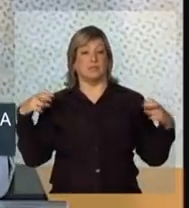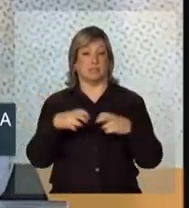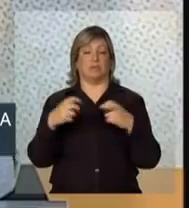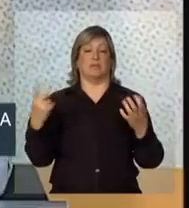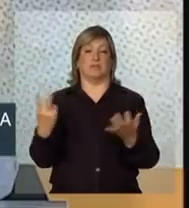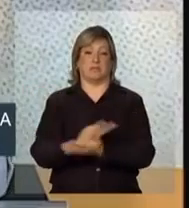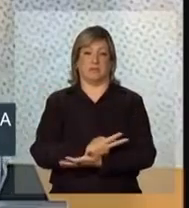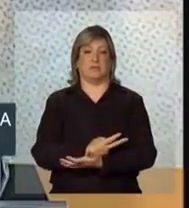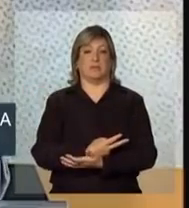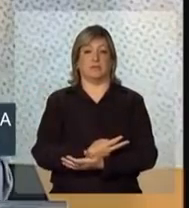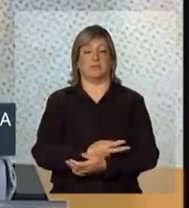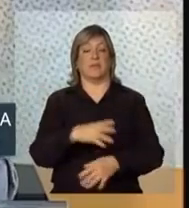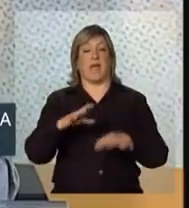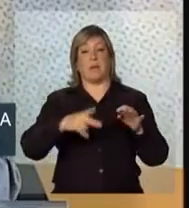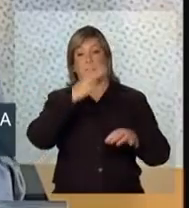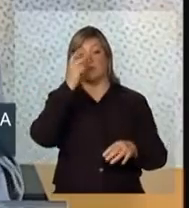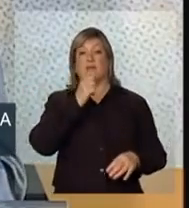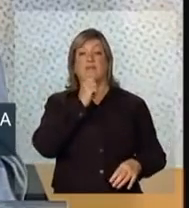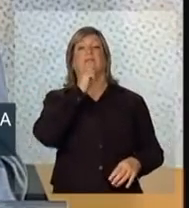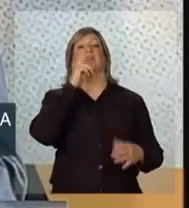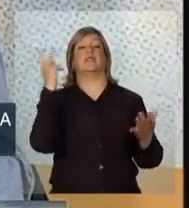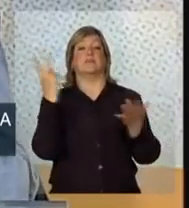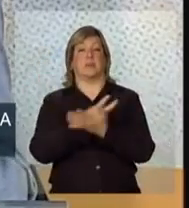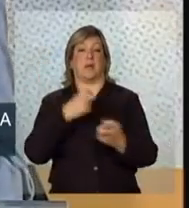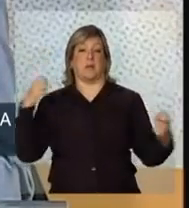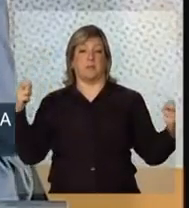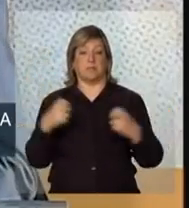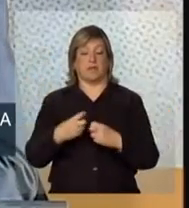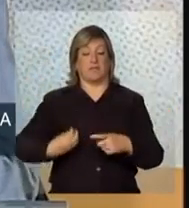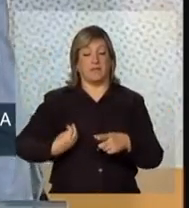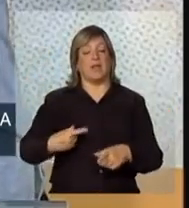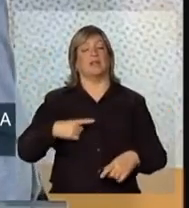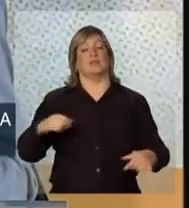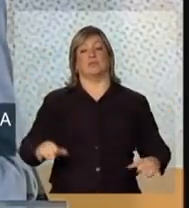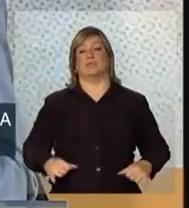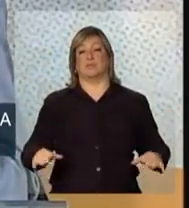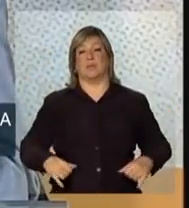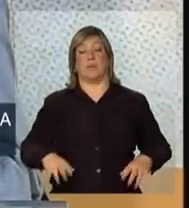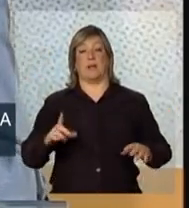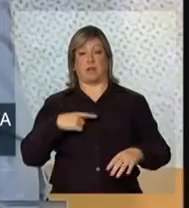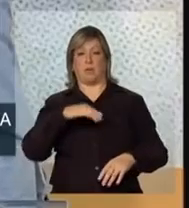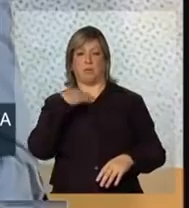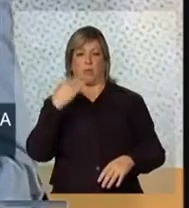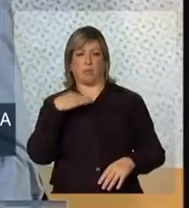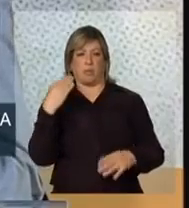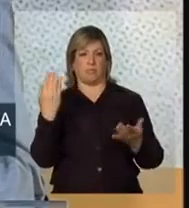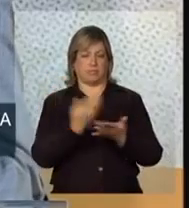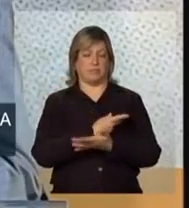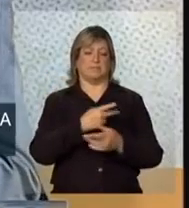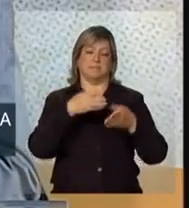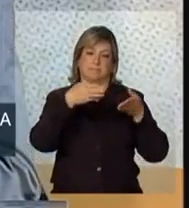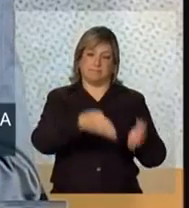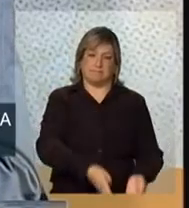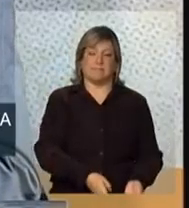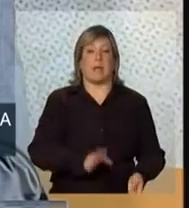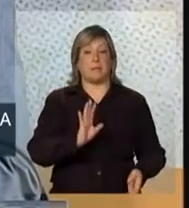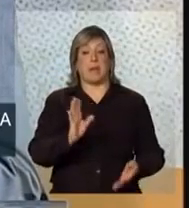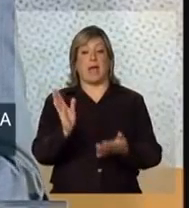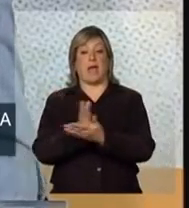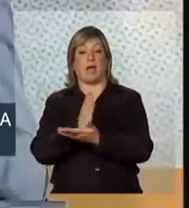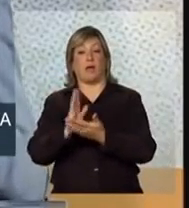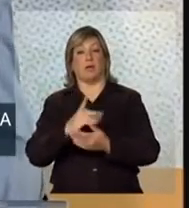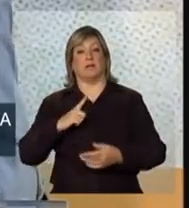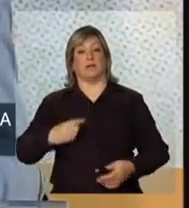tem uma pessoa que é vítima de acidente e que sobrevive. Ou seja, além dos mortos, mesmo entre os que sobrevivem,